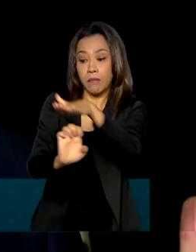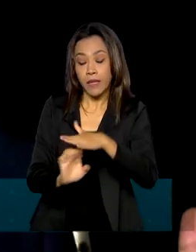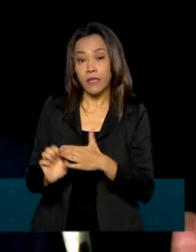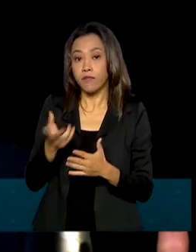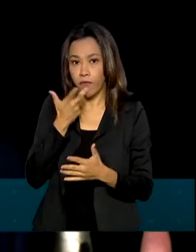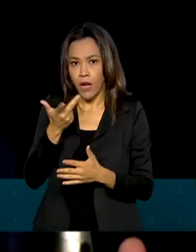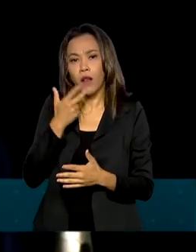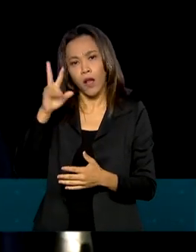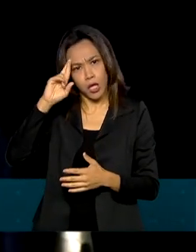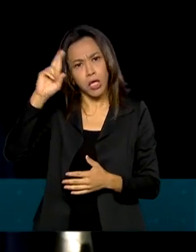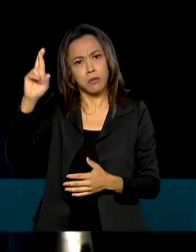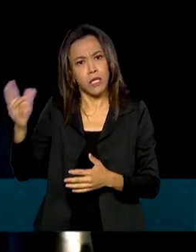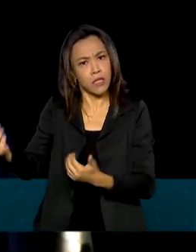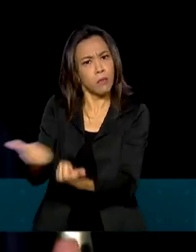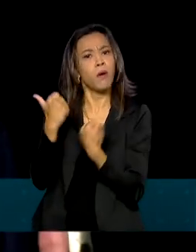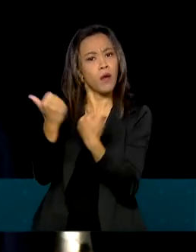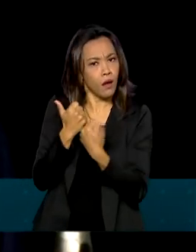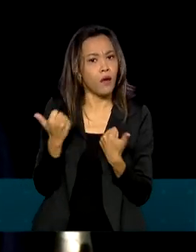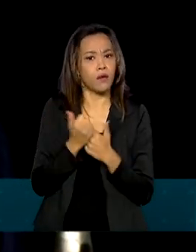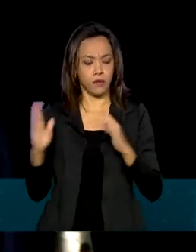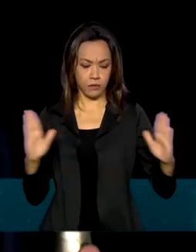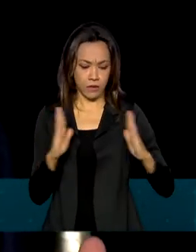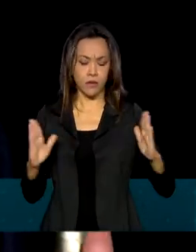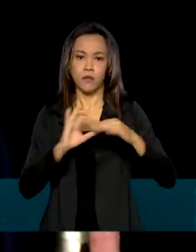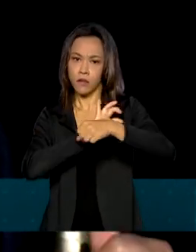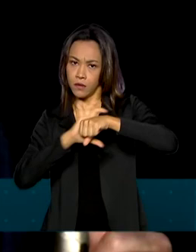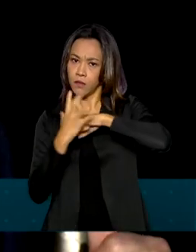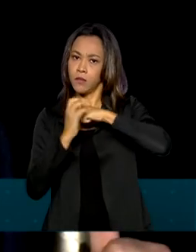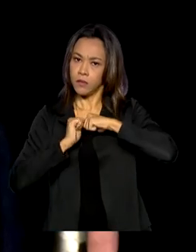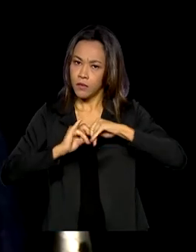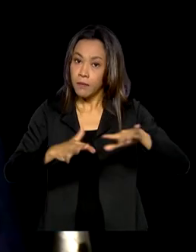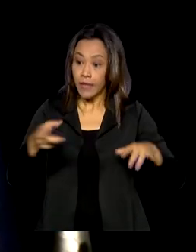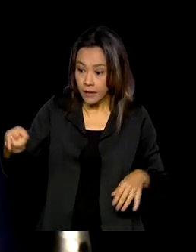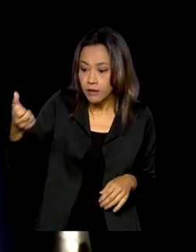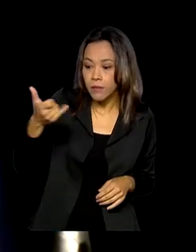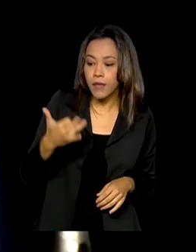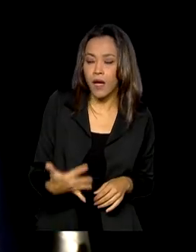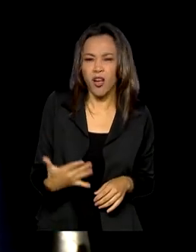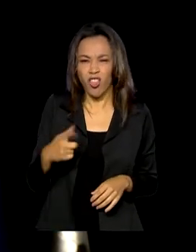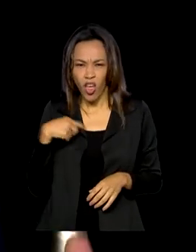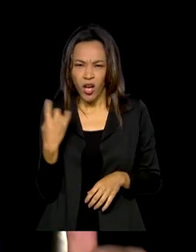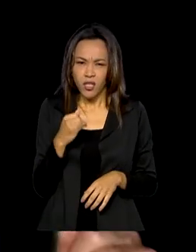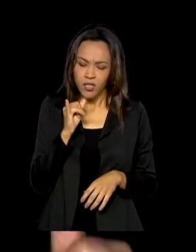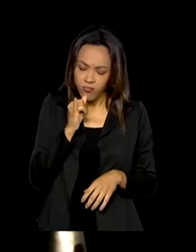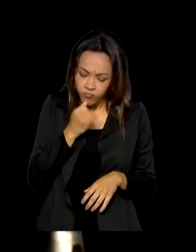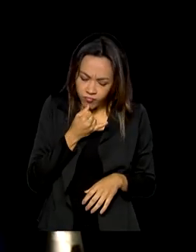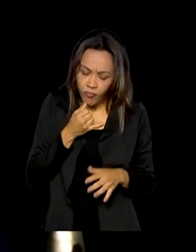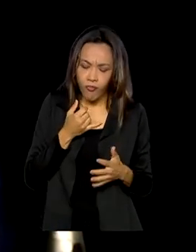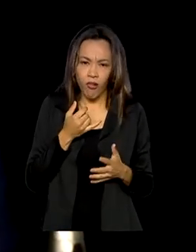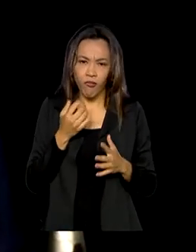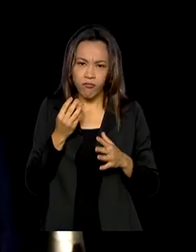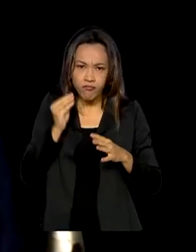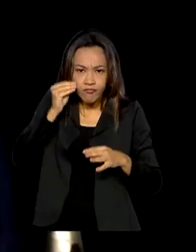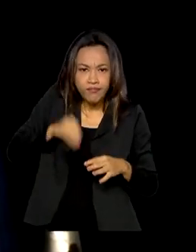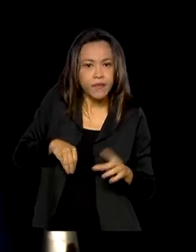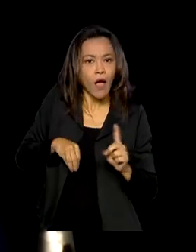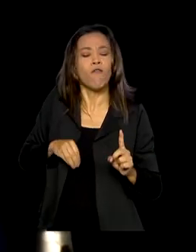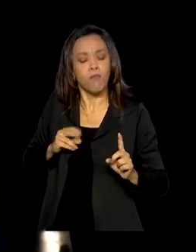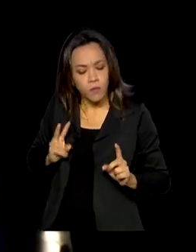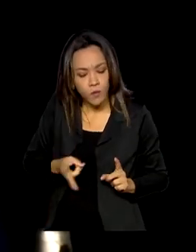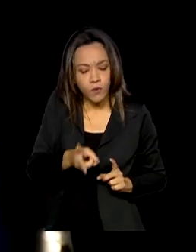contribuíram muito durante essa crise, dizendo que não vamos morecer, vamos continuar combatendo a crise.